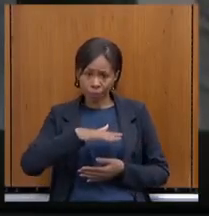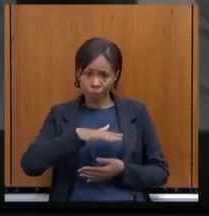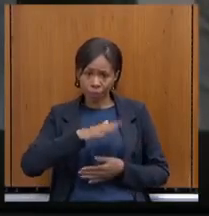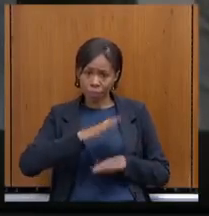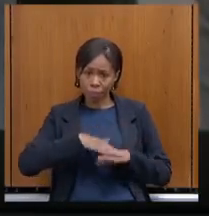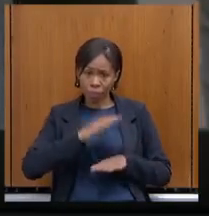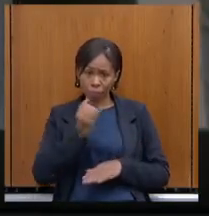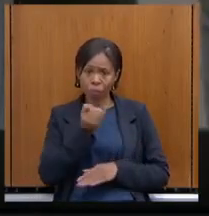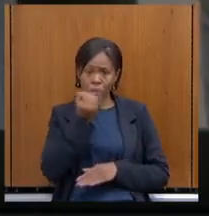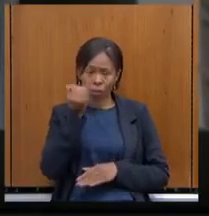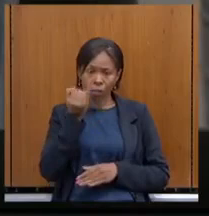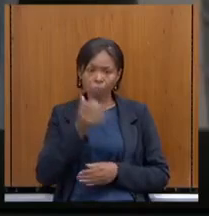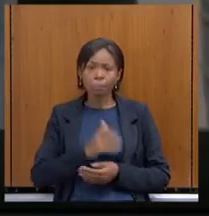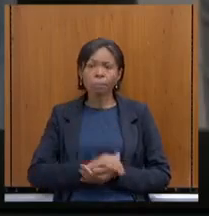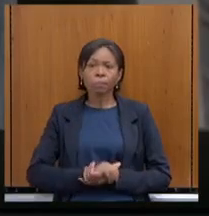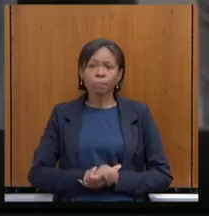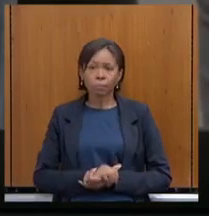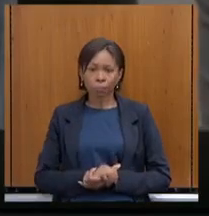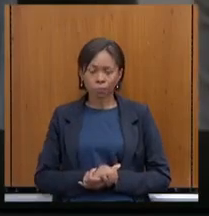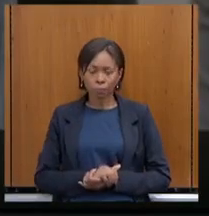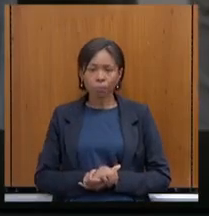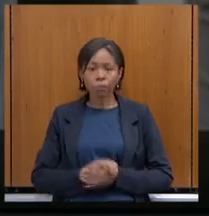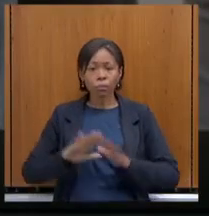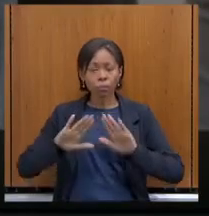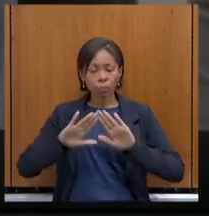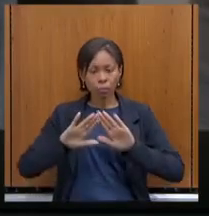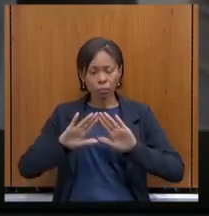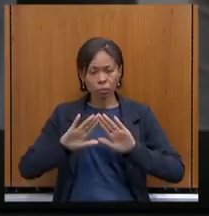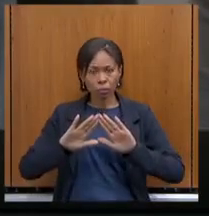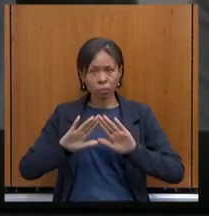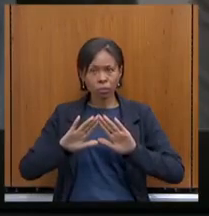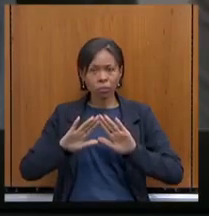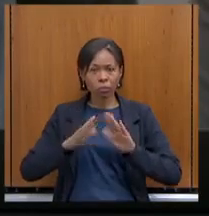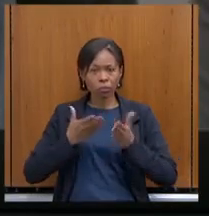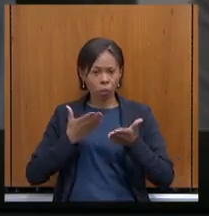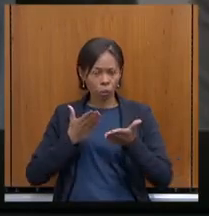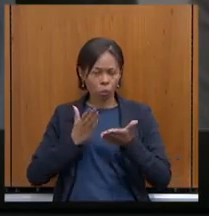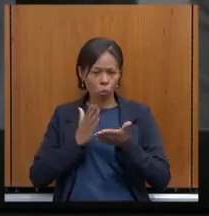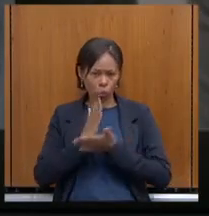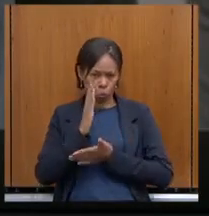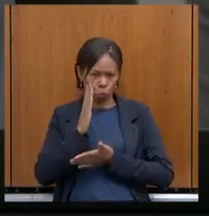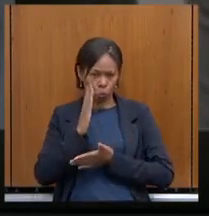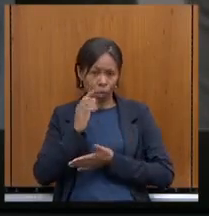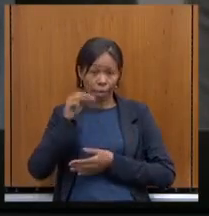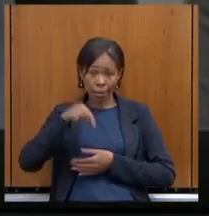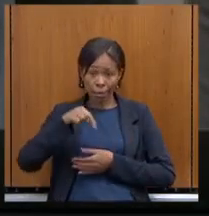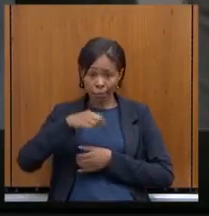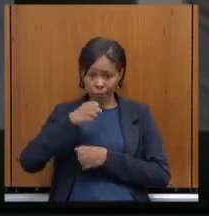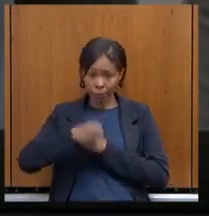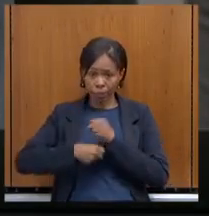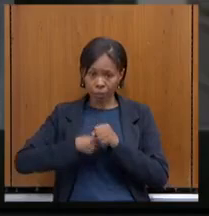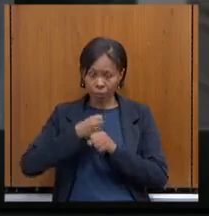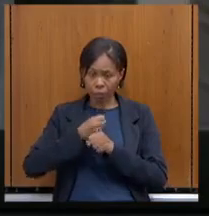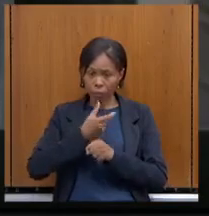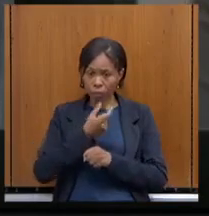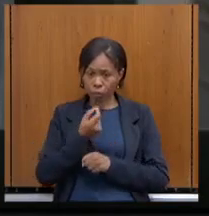Foi aprovado pela Assembleia Legislativa, neste ano, a Lei 23